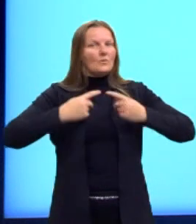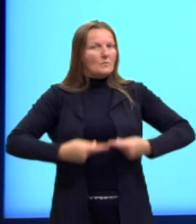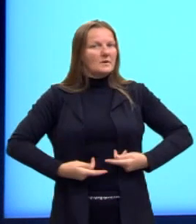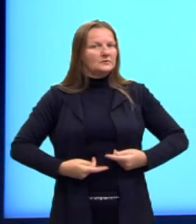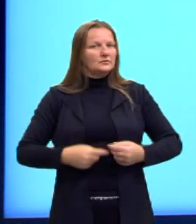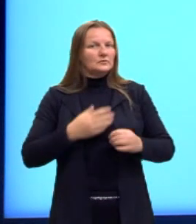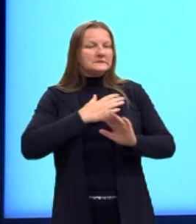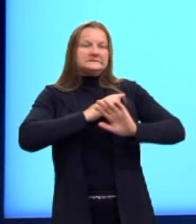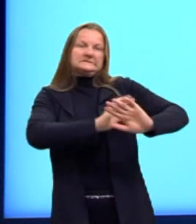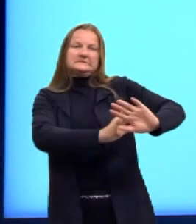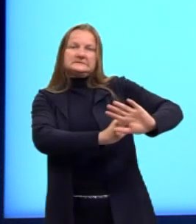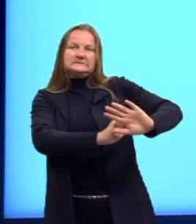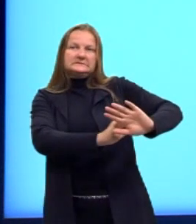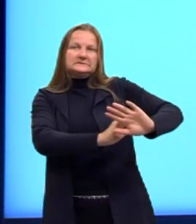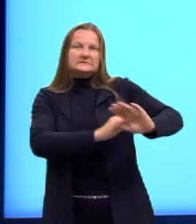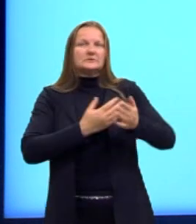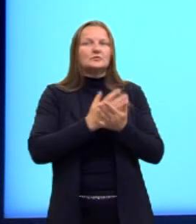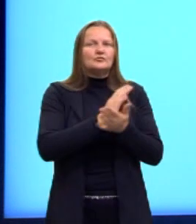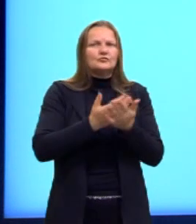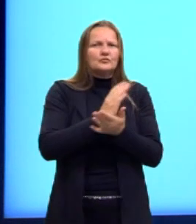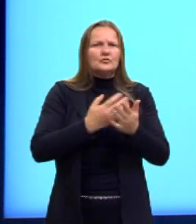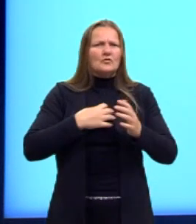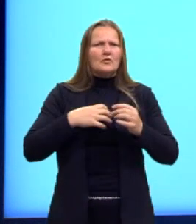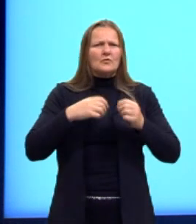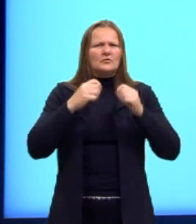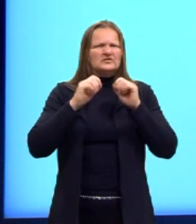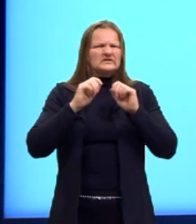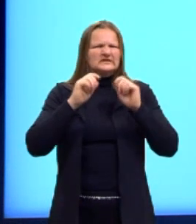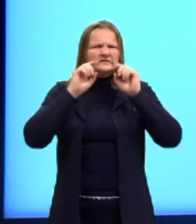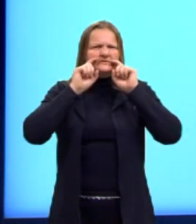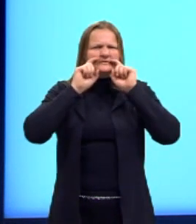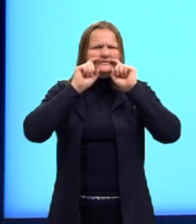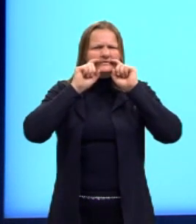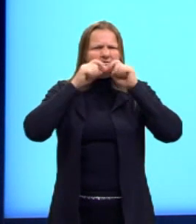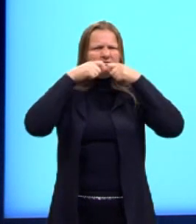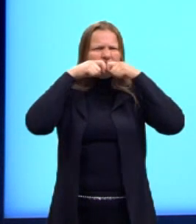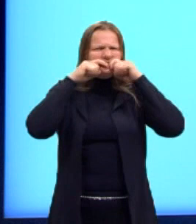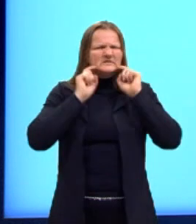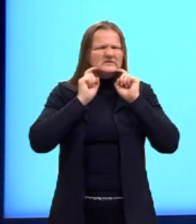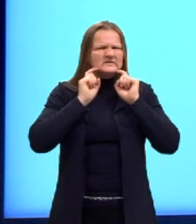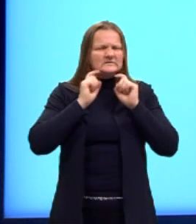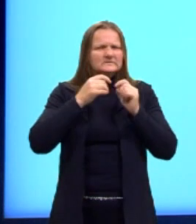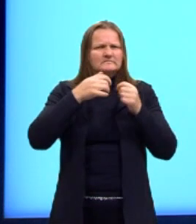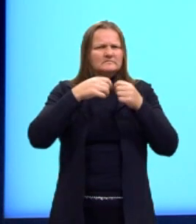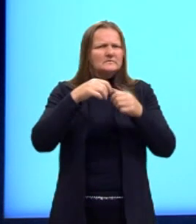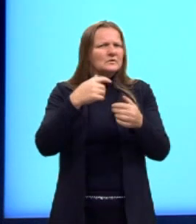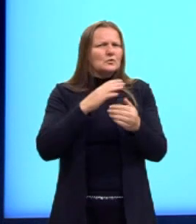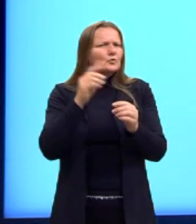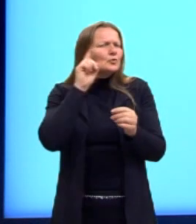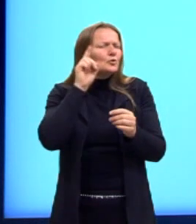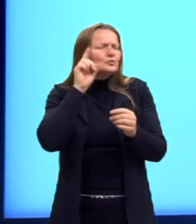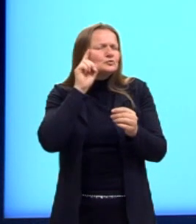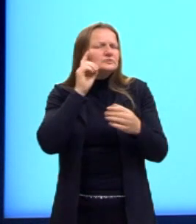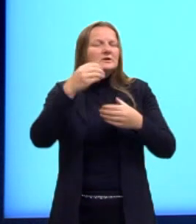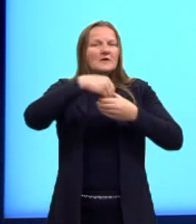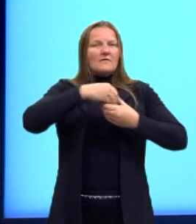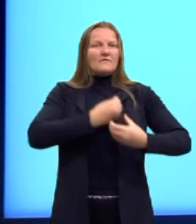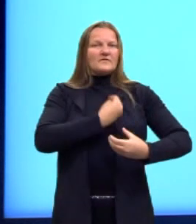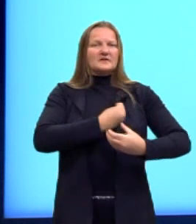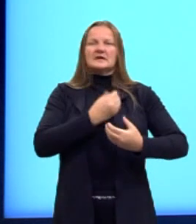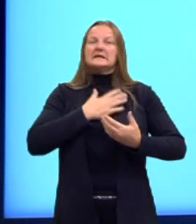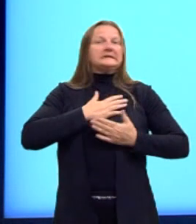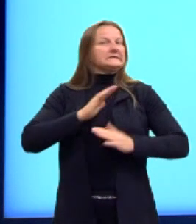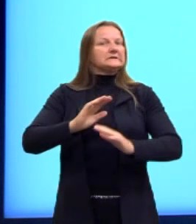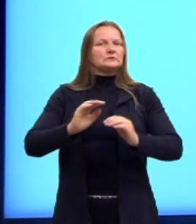perturbado por quaisquer eventos trágicos da vida cotidiana. Então, aqui a gente